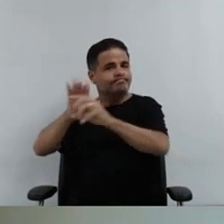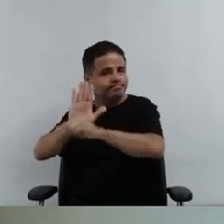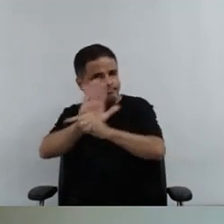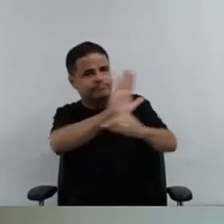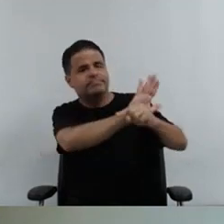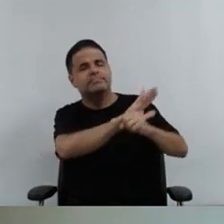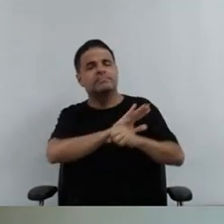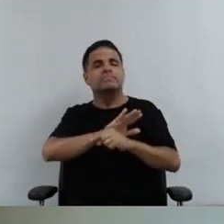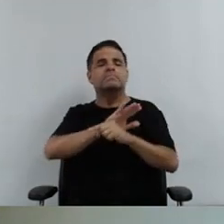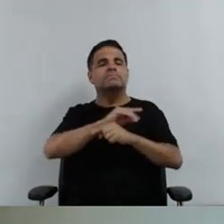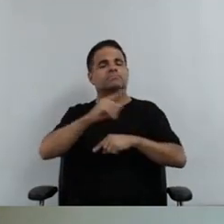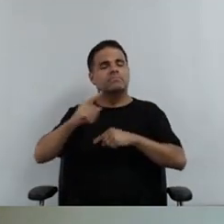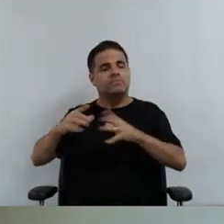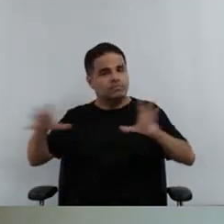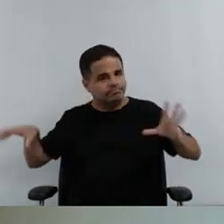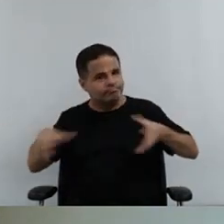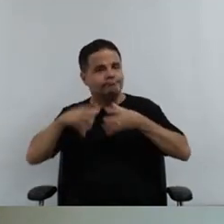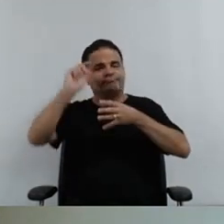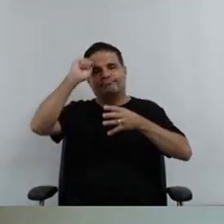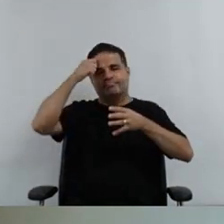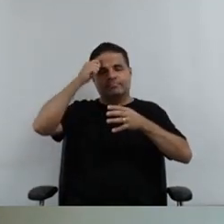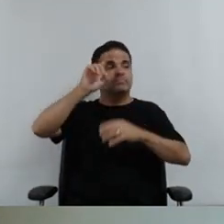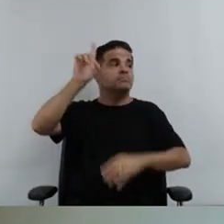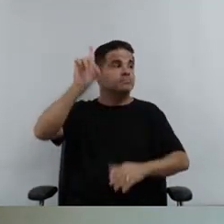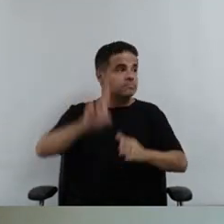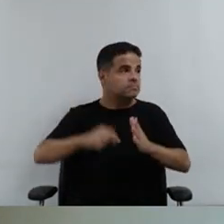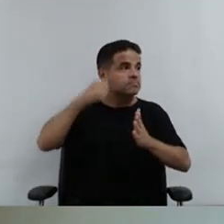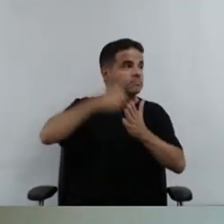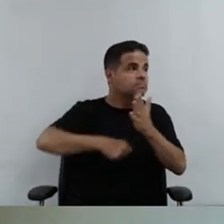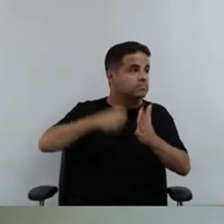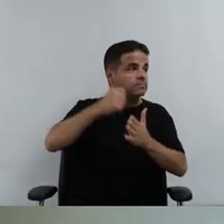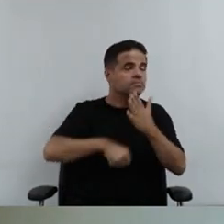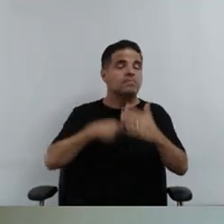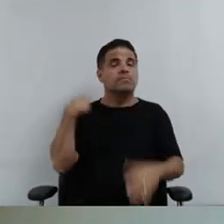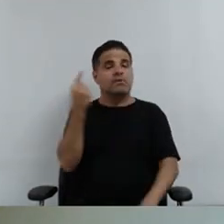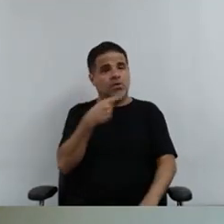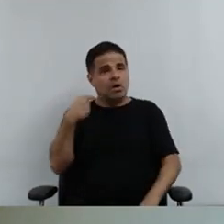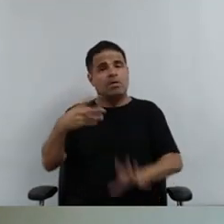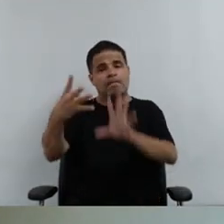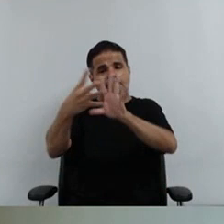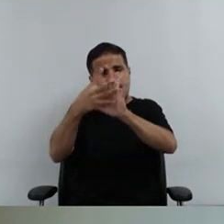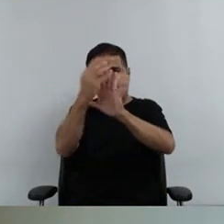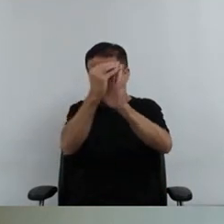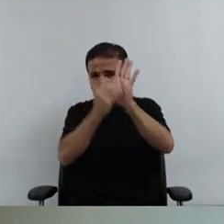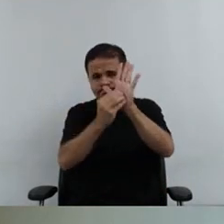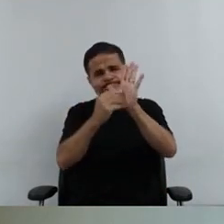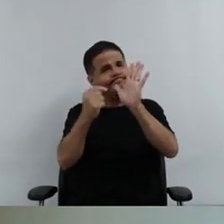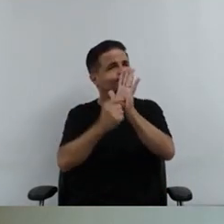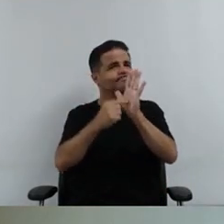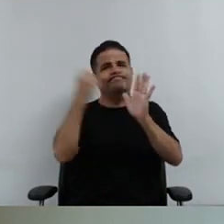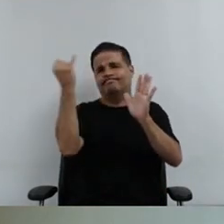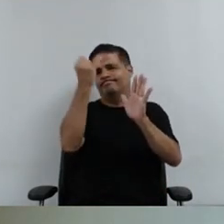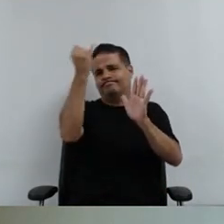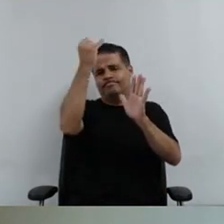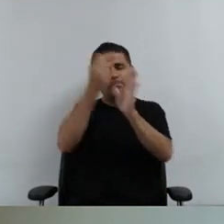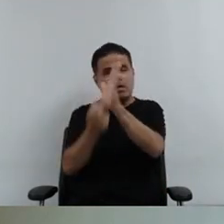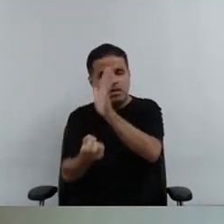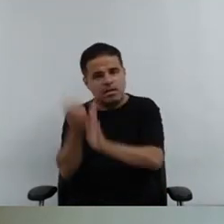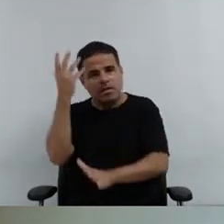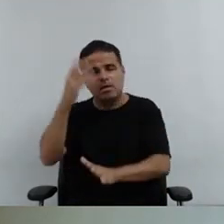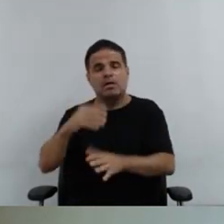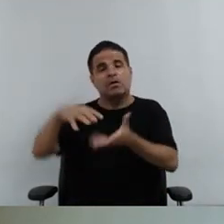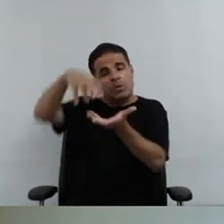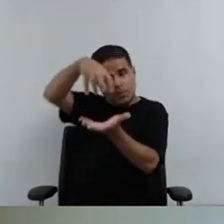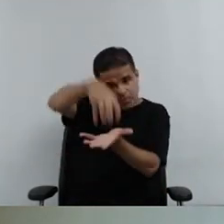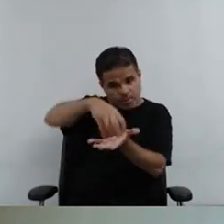contribuidora com a Coalizão Negra por Direitos, e essa, para nós, é uma pauta importantíssima, né. A criação de um núcleo